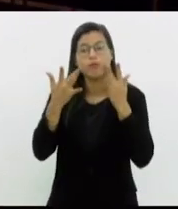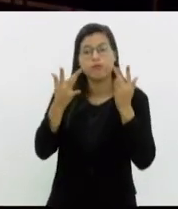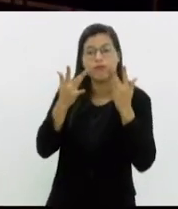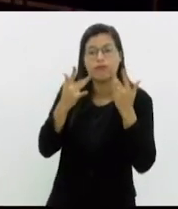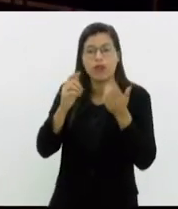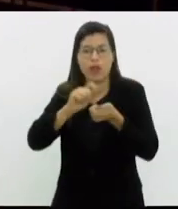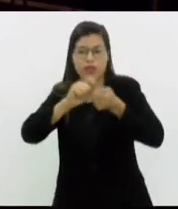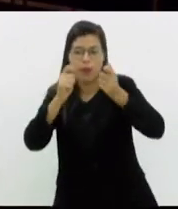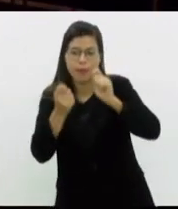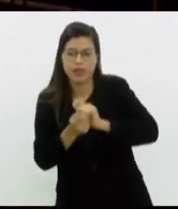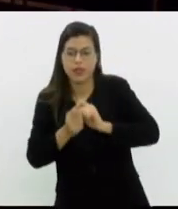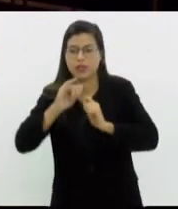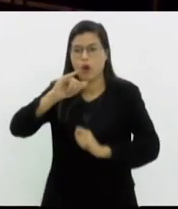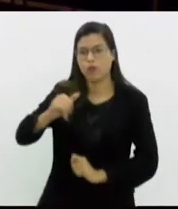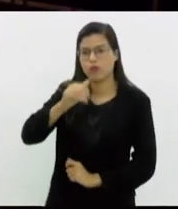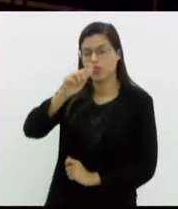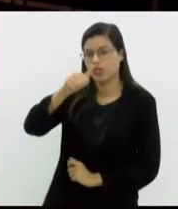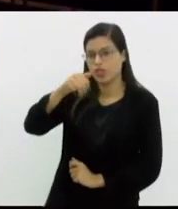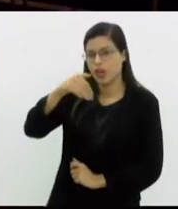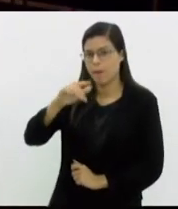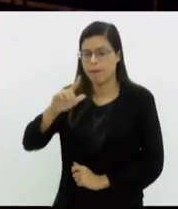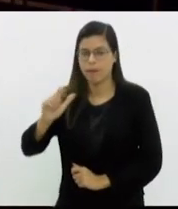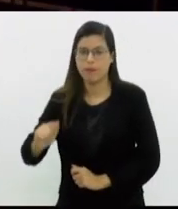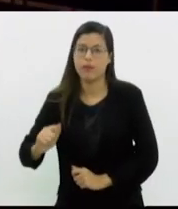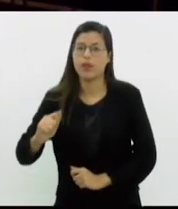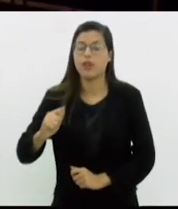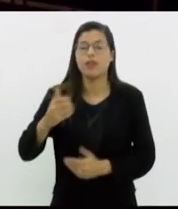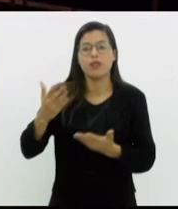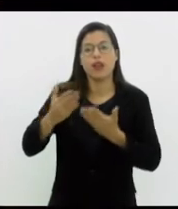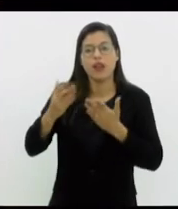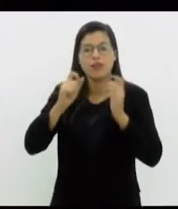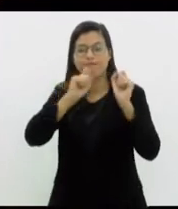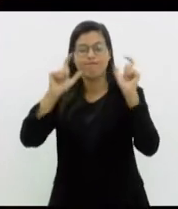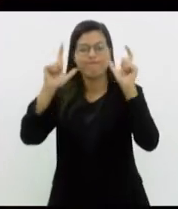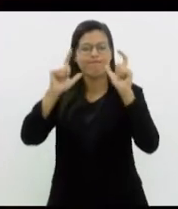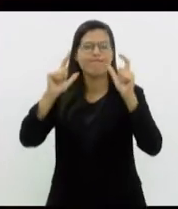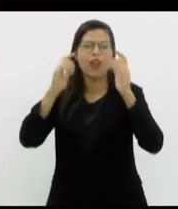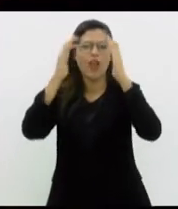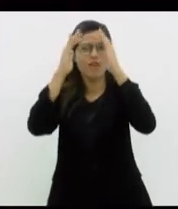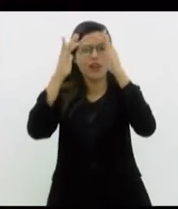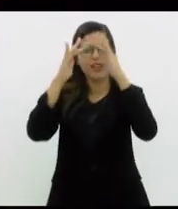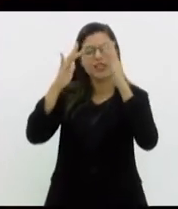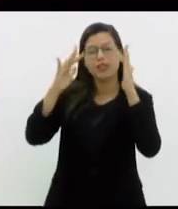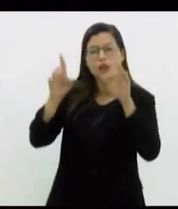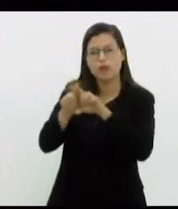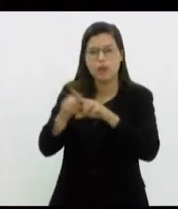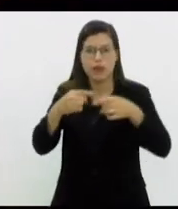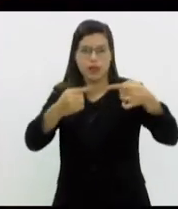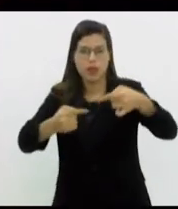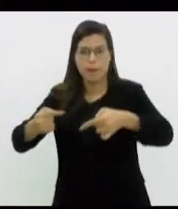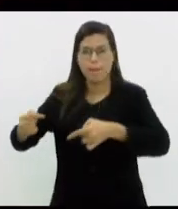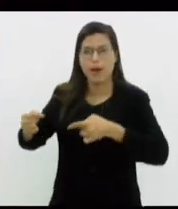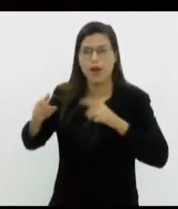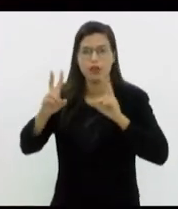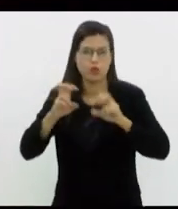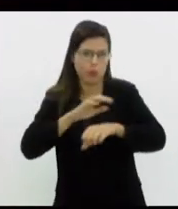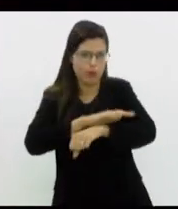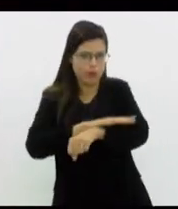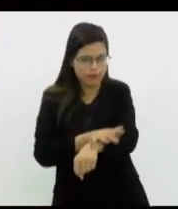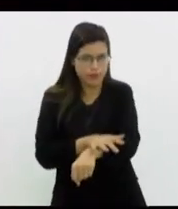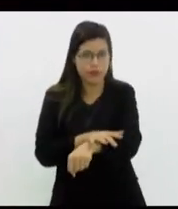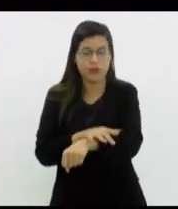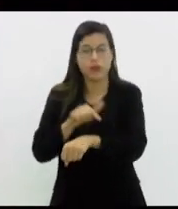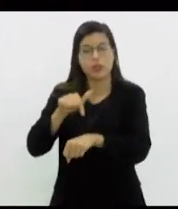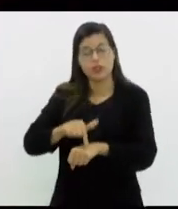Djamila Ribeiro e tem o potencial de despertar reflexões e debates sobre questões raciais. O Pequeno Manual